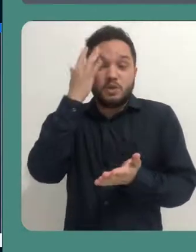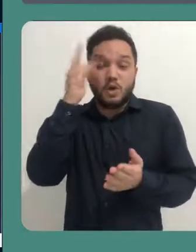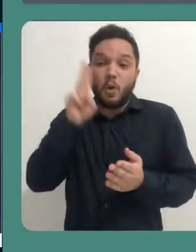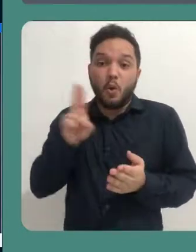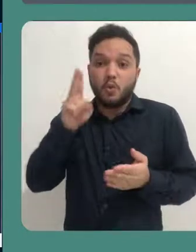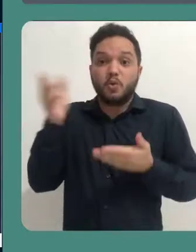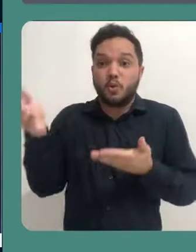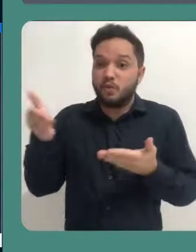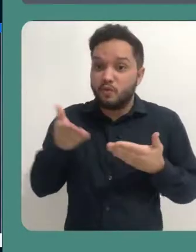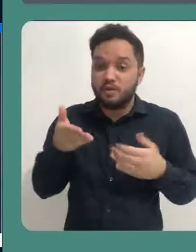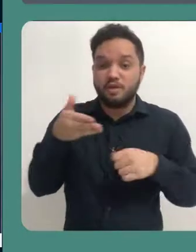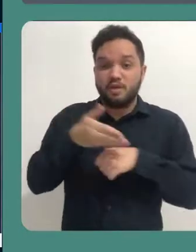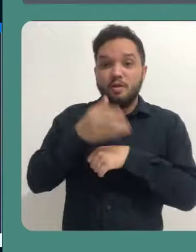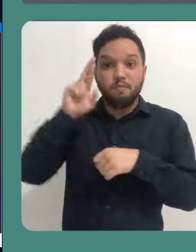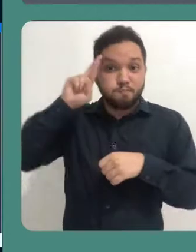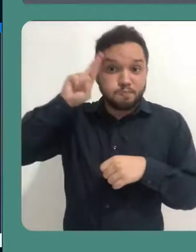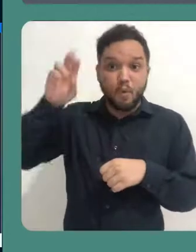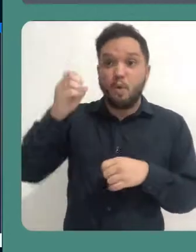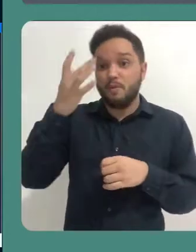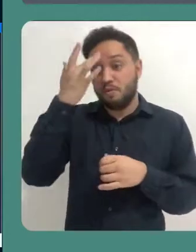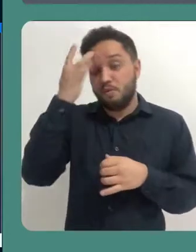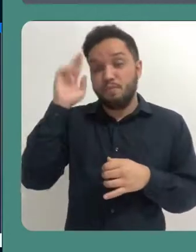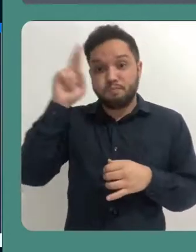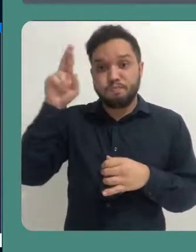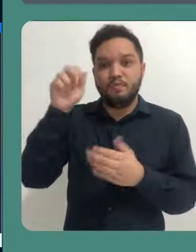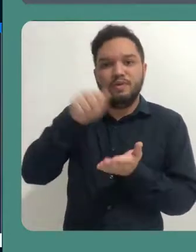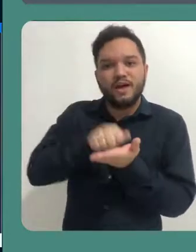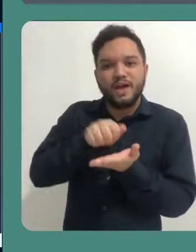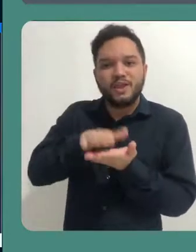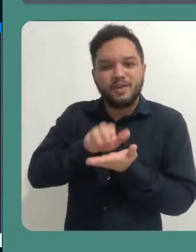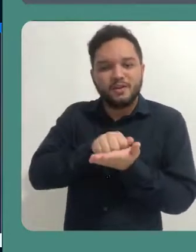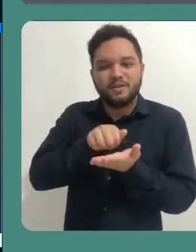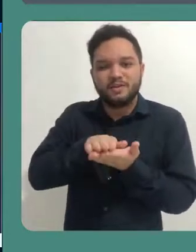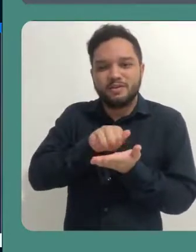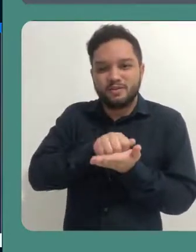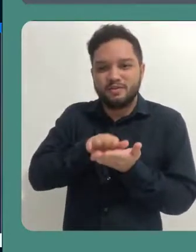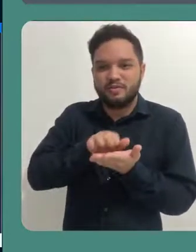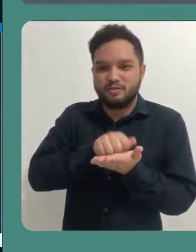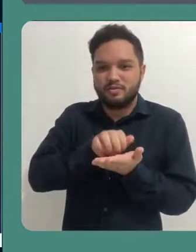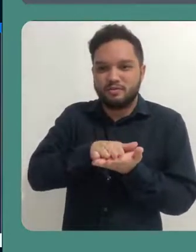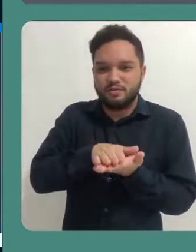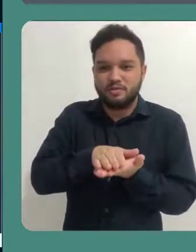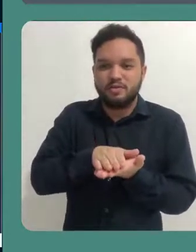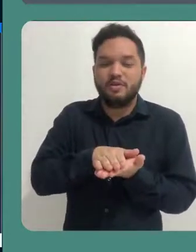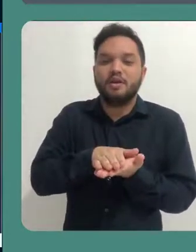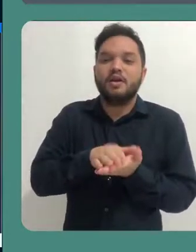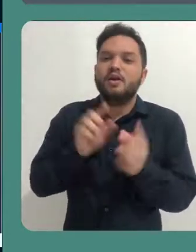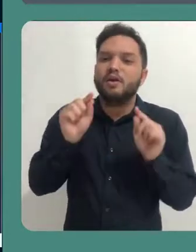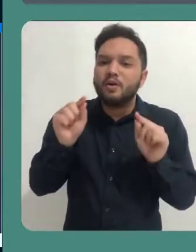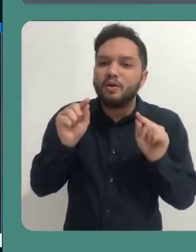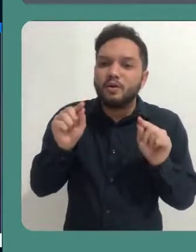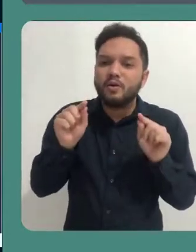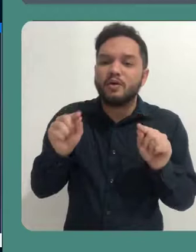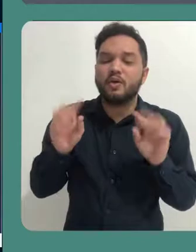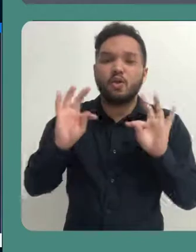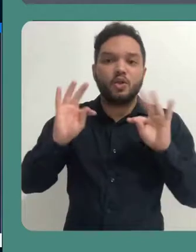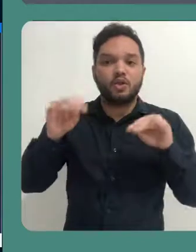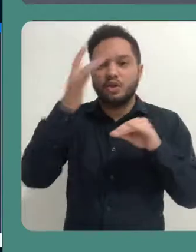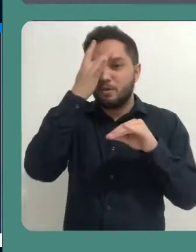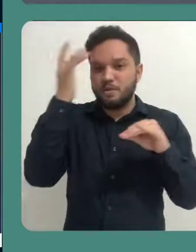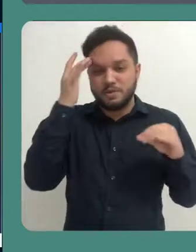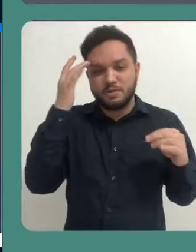usuários ou por aquele que faz a gestão da sala e essas notas, elas são, como o próprio nome diz,